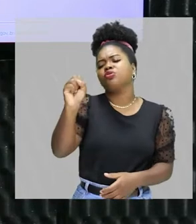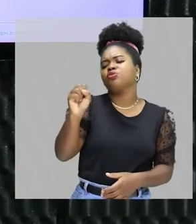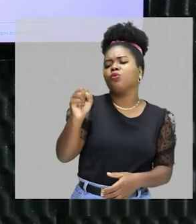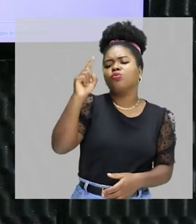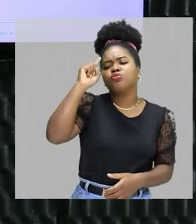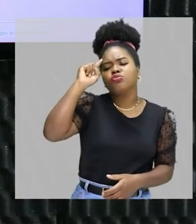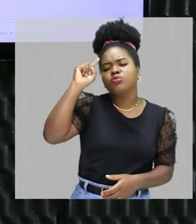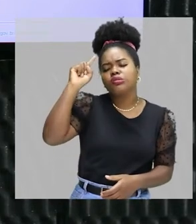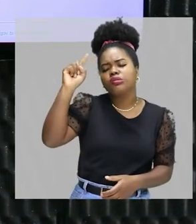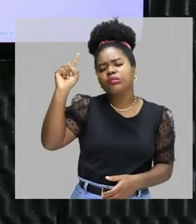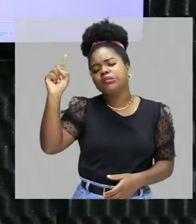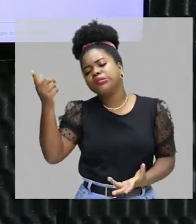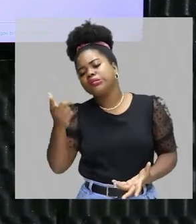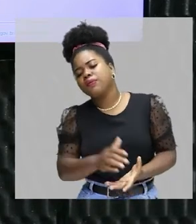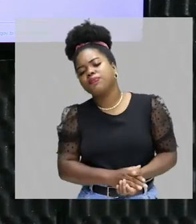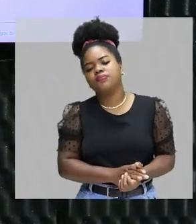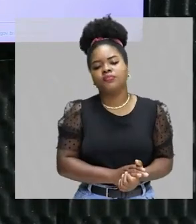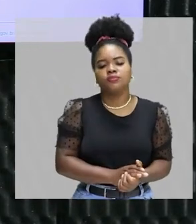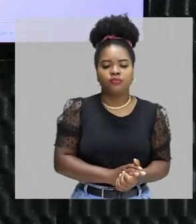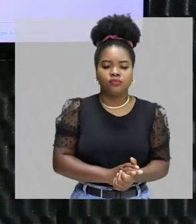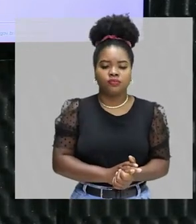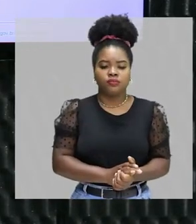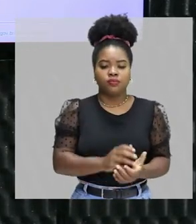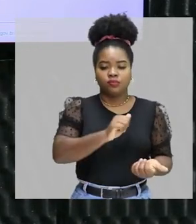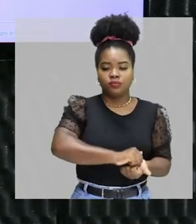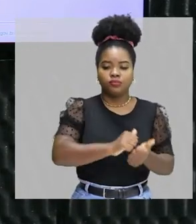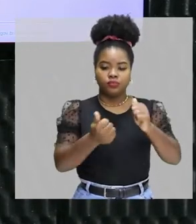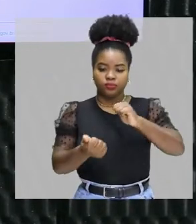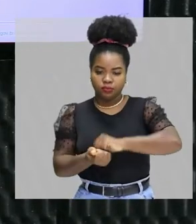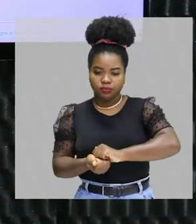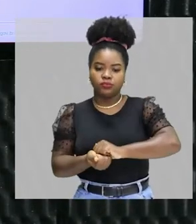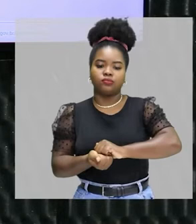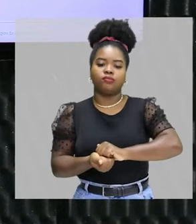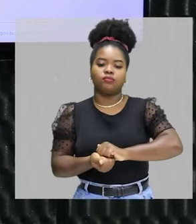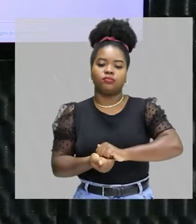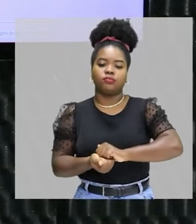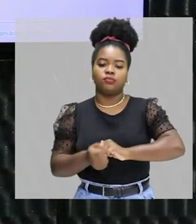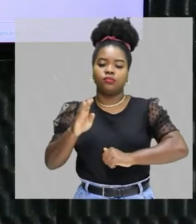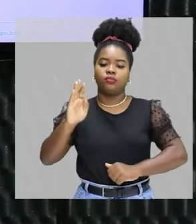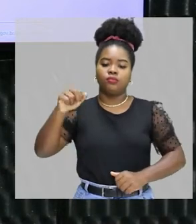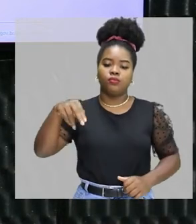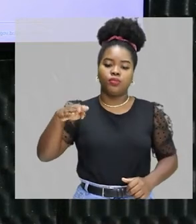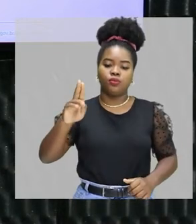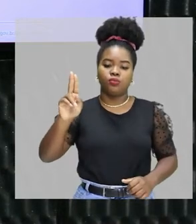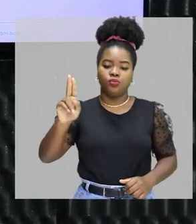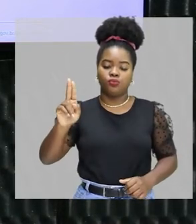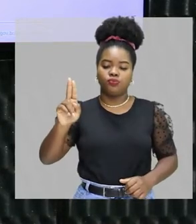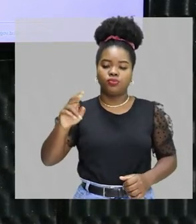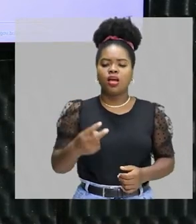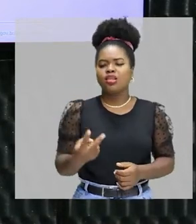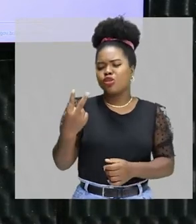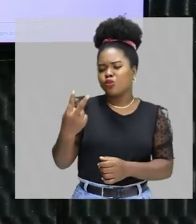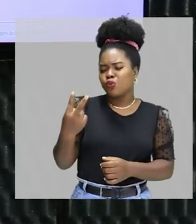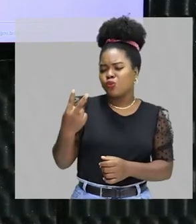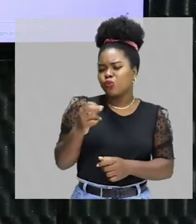as rolhas são substituídas por cilindros de bambu. E, finalmente, após dois meses